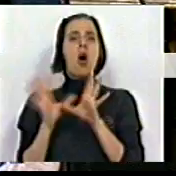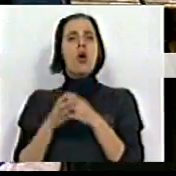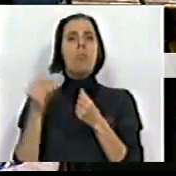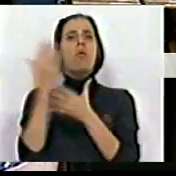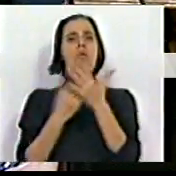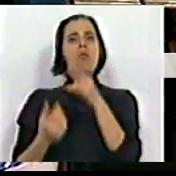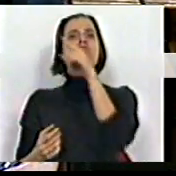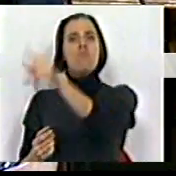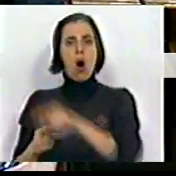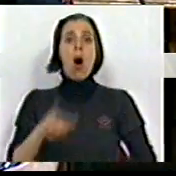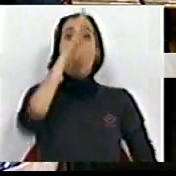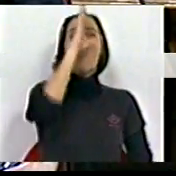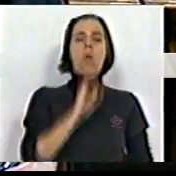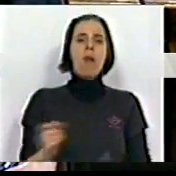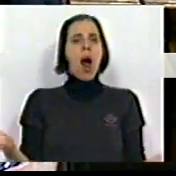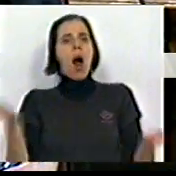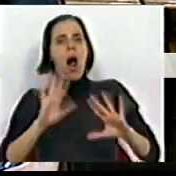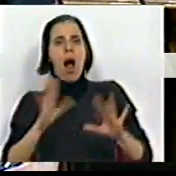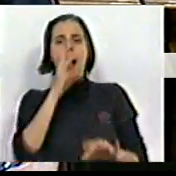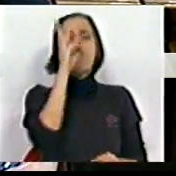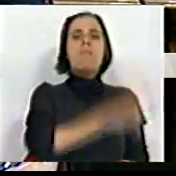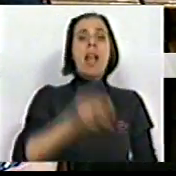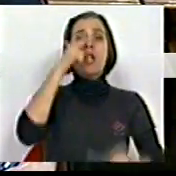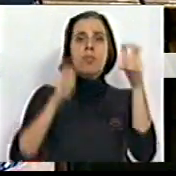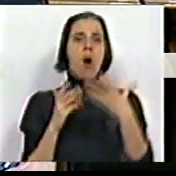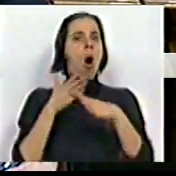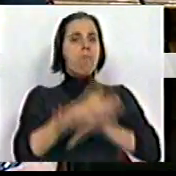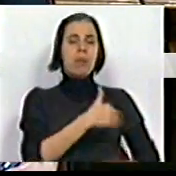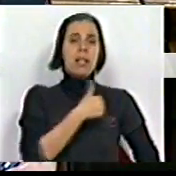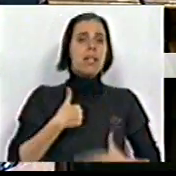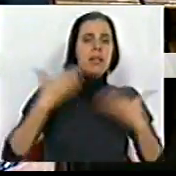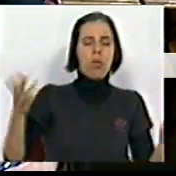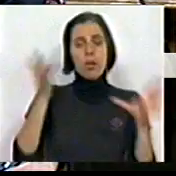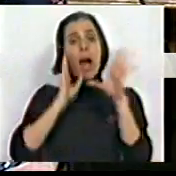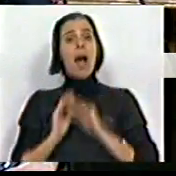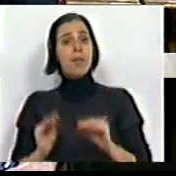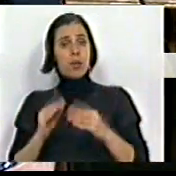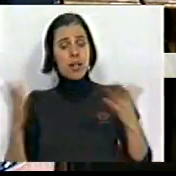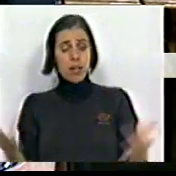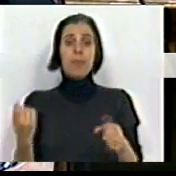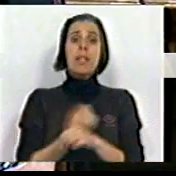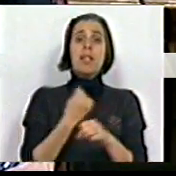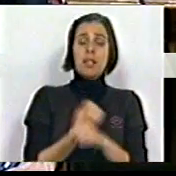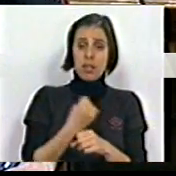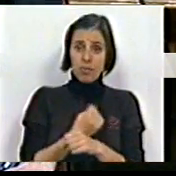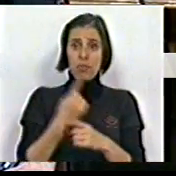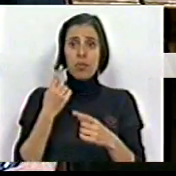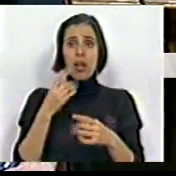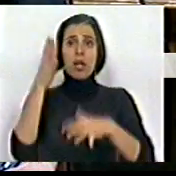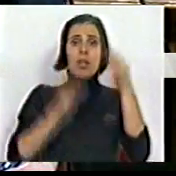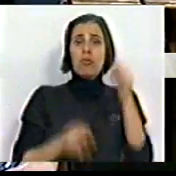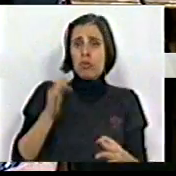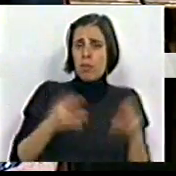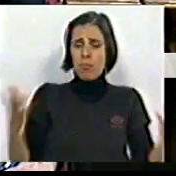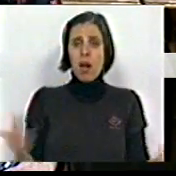grupos económicos, este Governo impede melhores cidadãos de aceder à saúde, à educação, a serviços nos